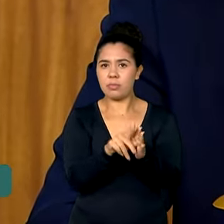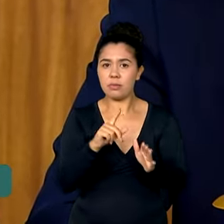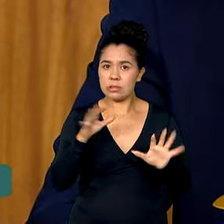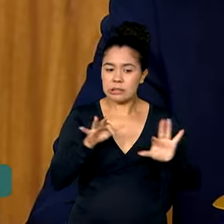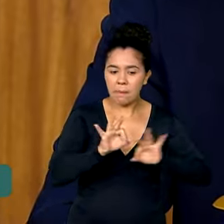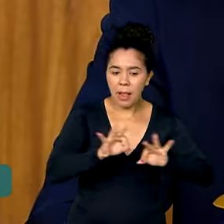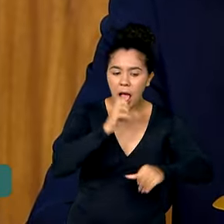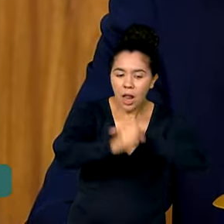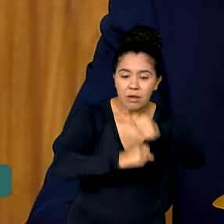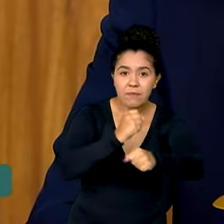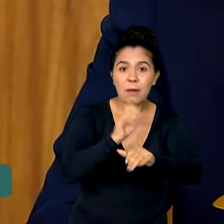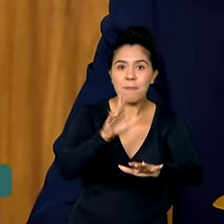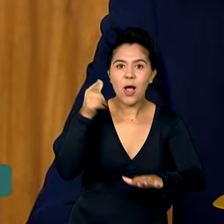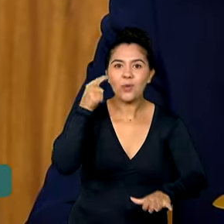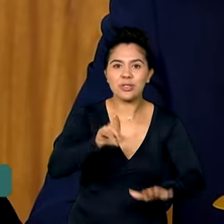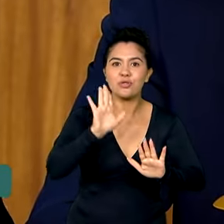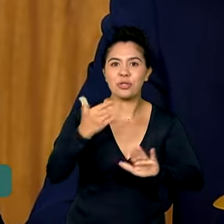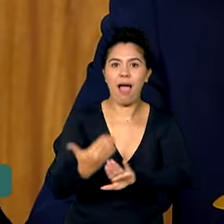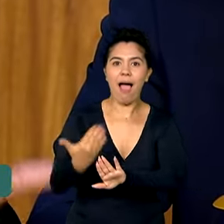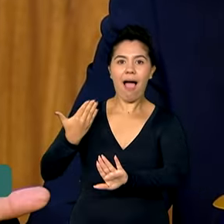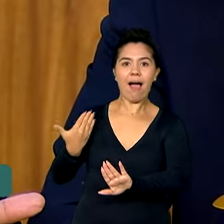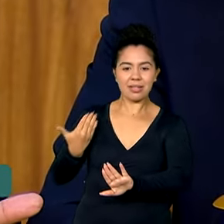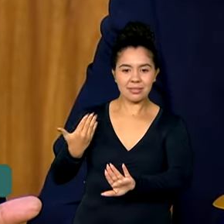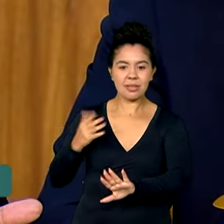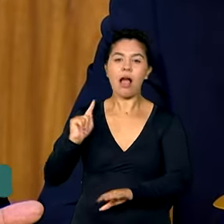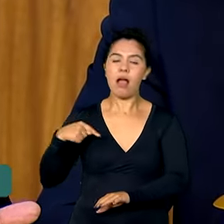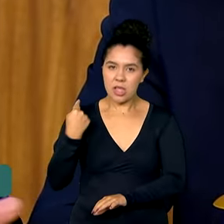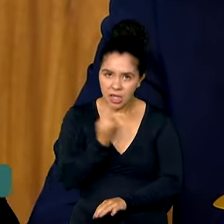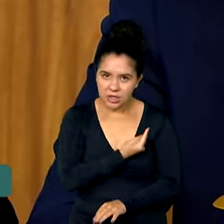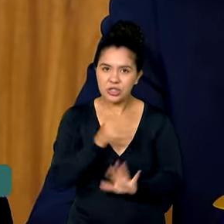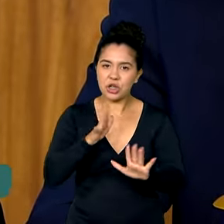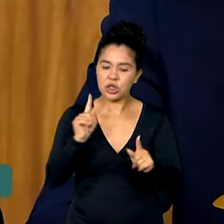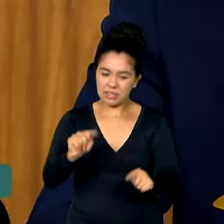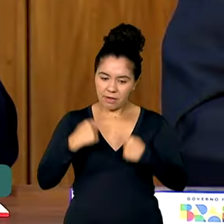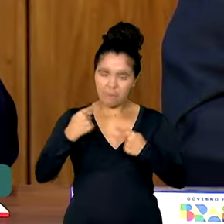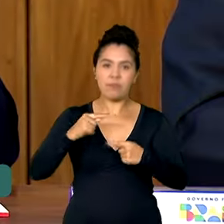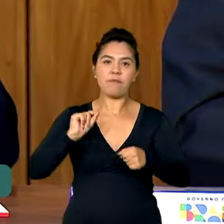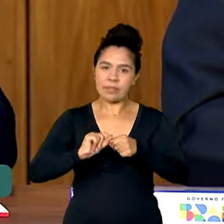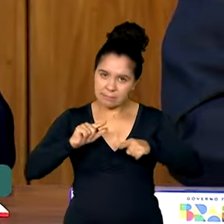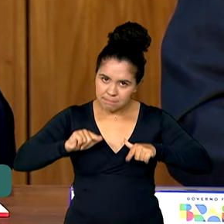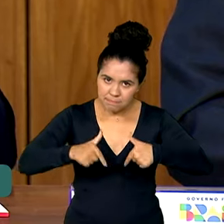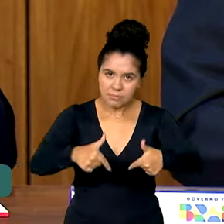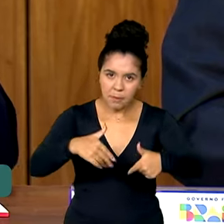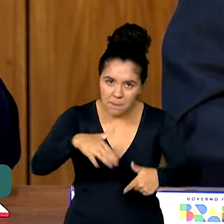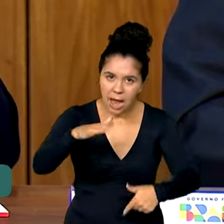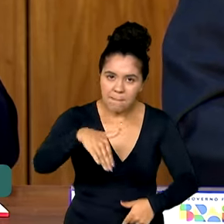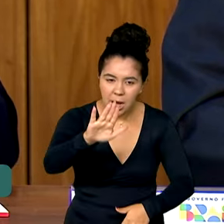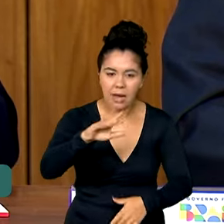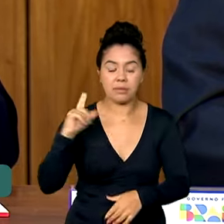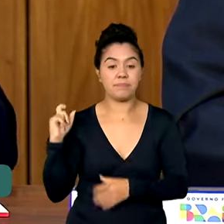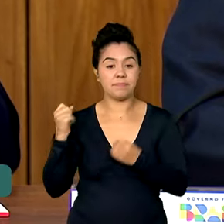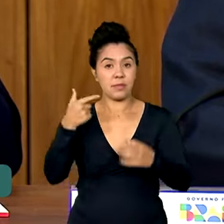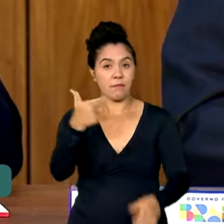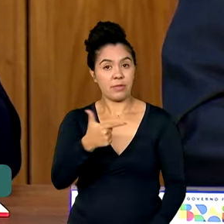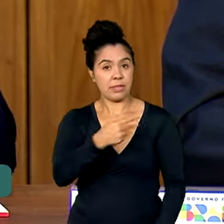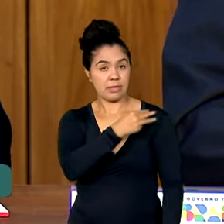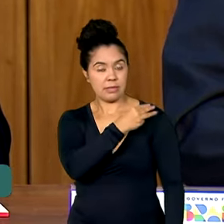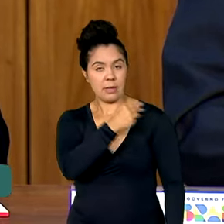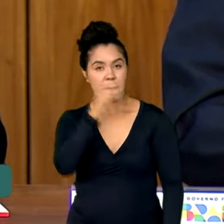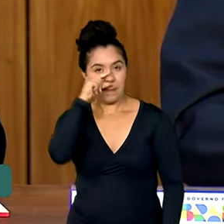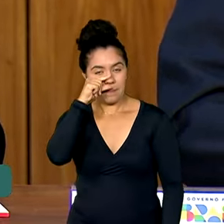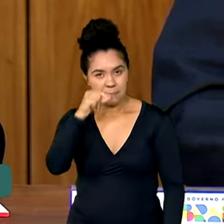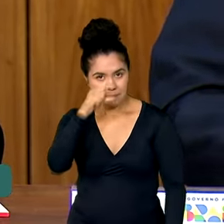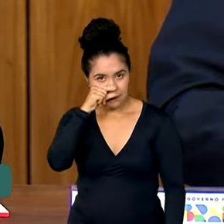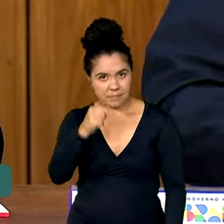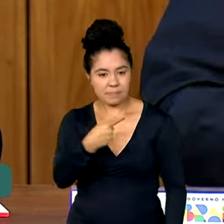vem. Nós alcançamos o ano passado e agora estamos nos desafiando a fazer mais. O vice-presidente Geraldo Alckmin destacou